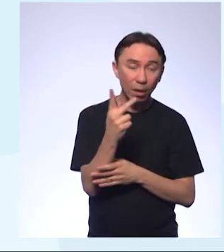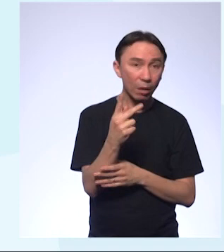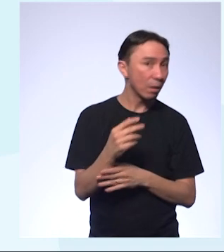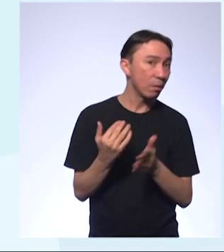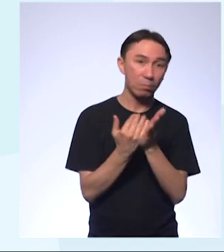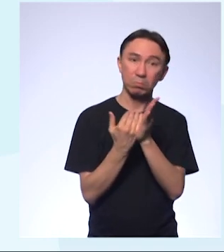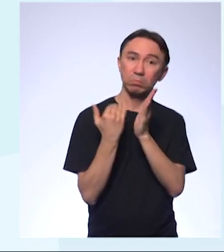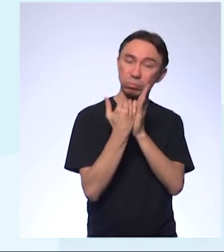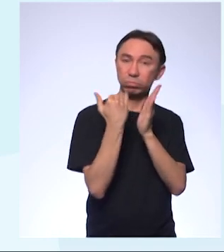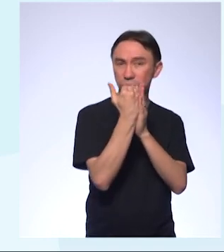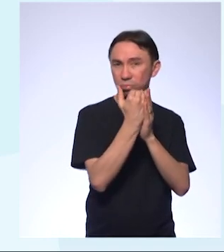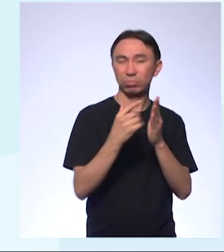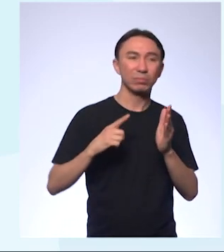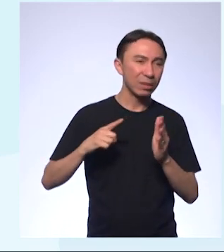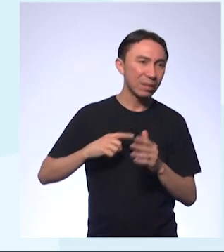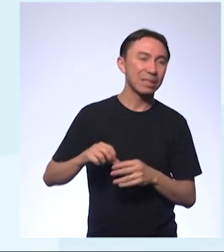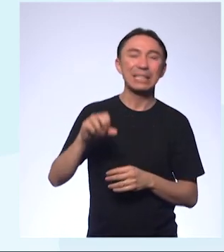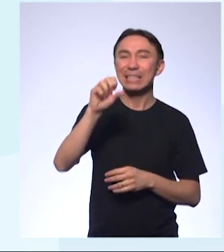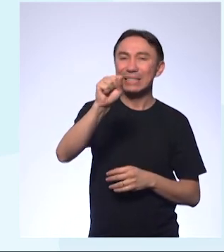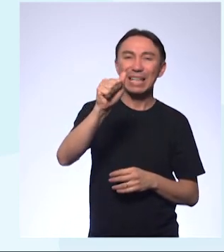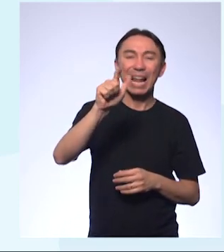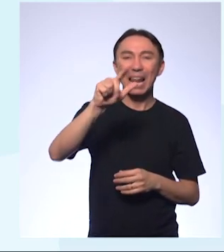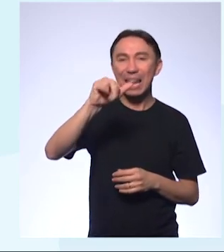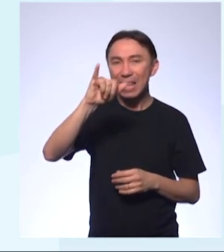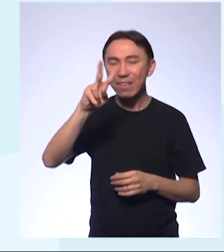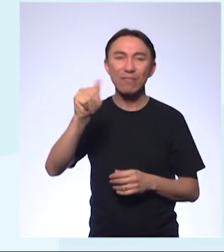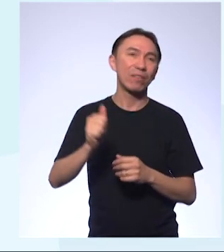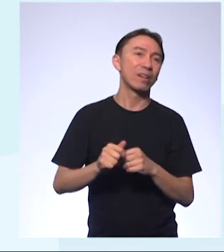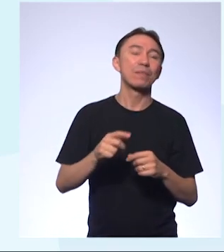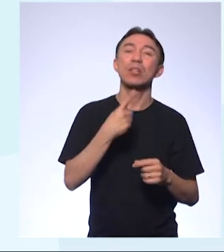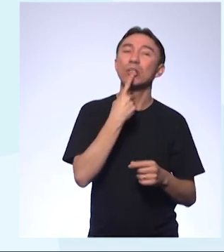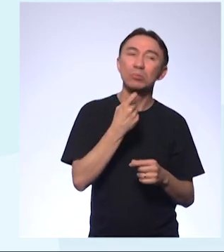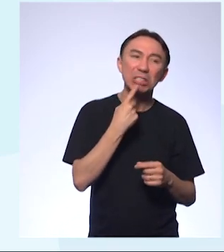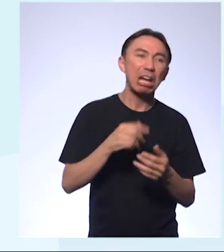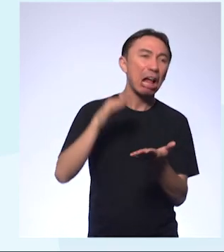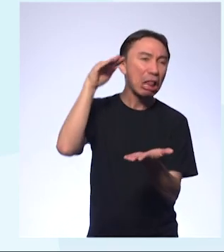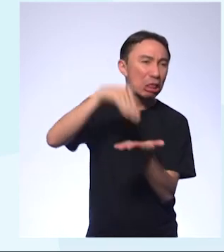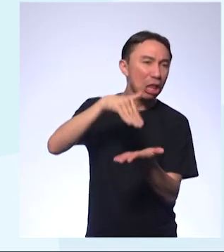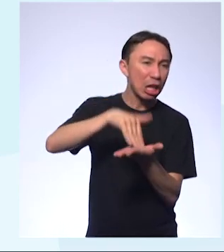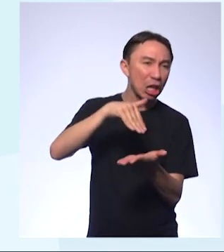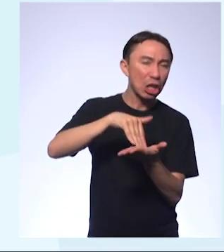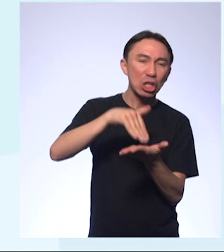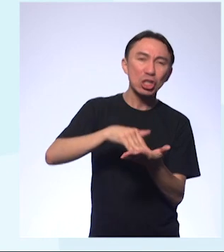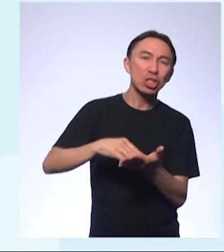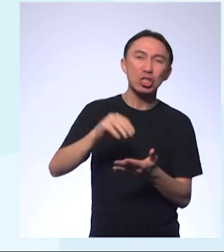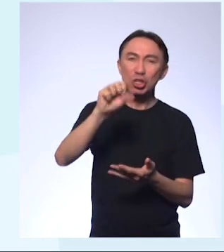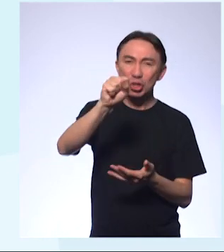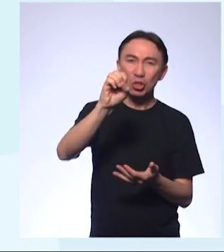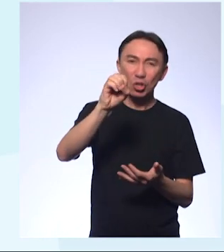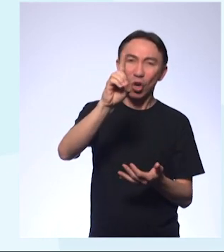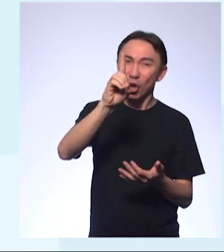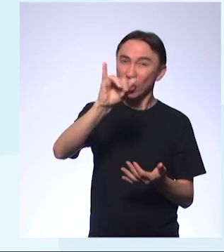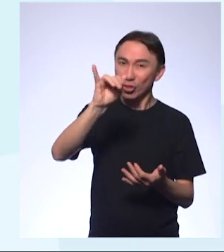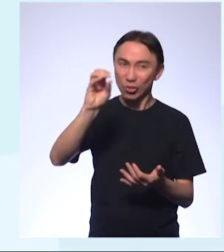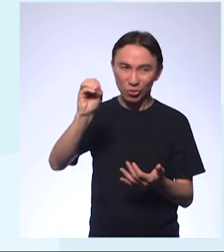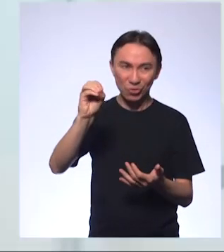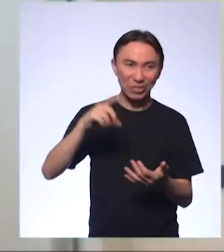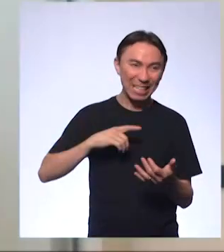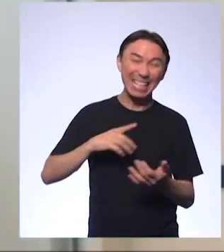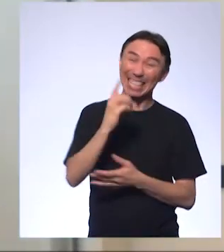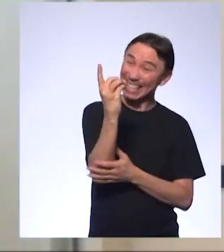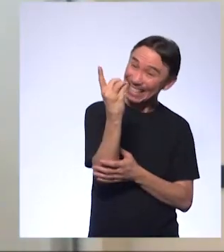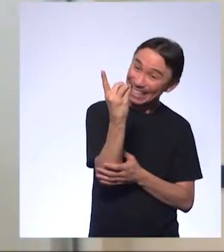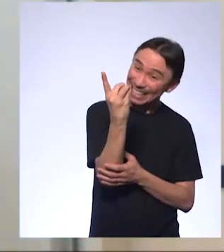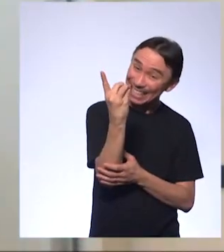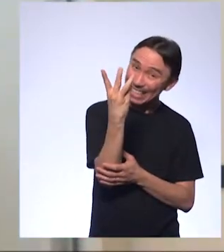Aí eu tenho a saliva, o sangue, a água do mar, até chegar no hidróxido de sódio, 13,5. Quase já chegando no 14.